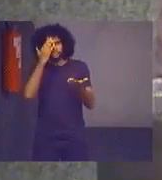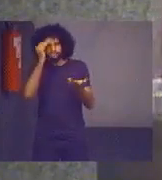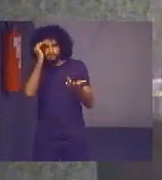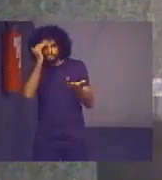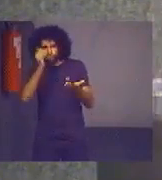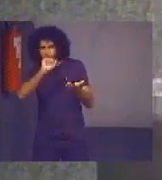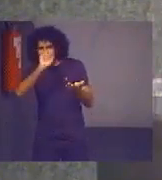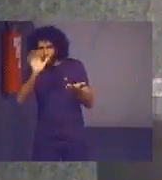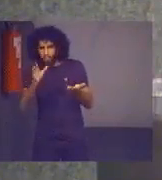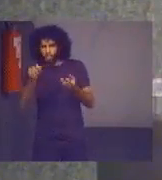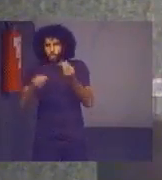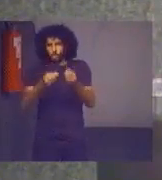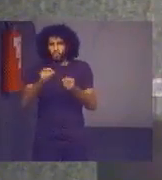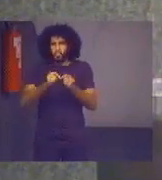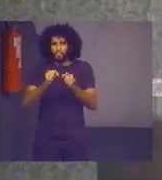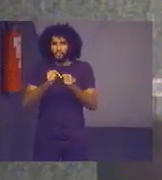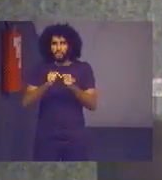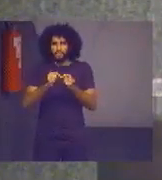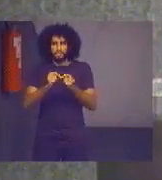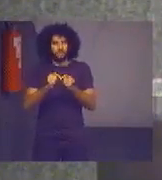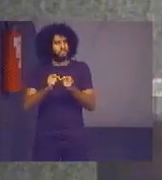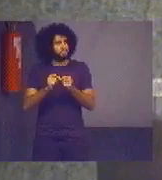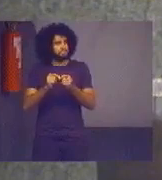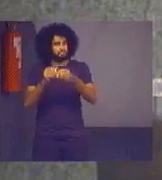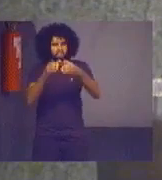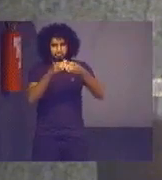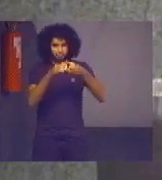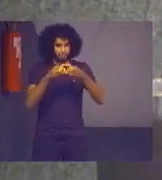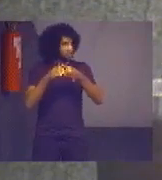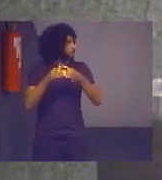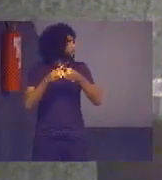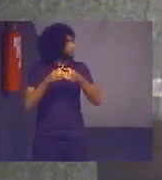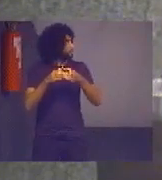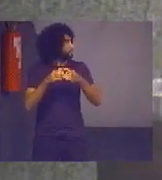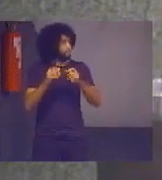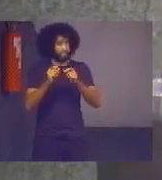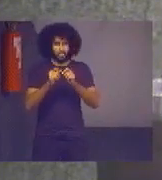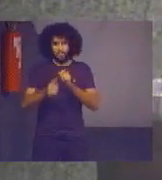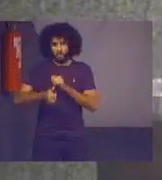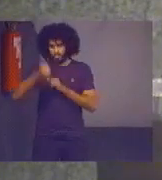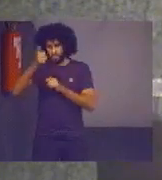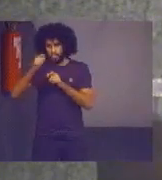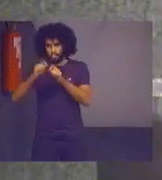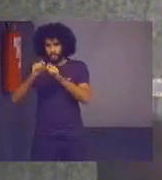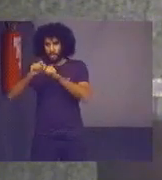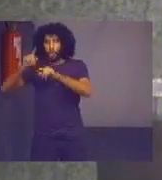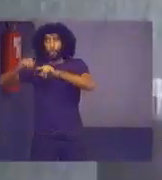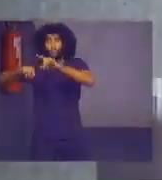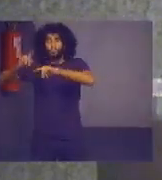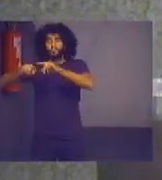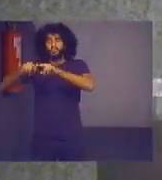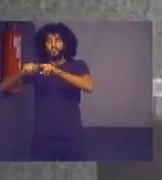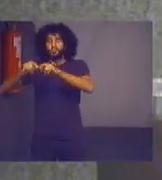de auditoria operacional? Primeiramente, é selecionado um objeto de auditoria.